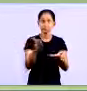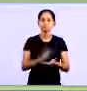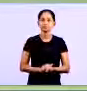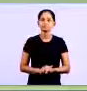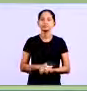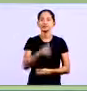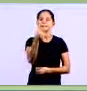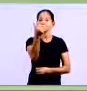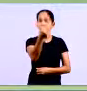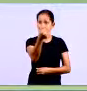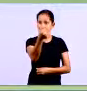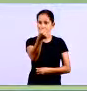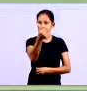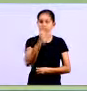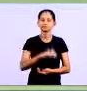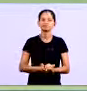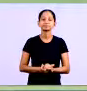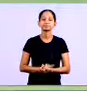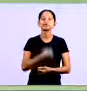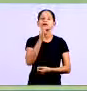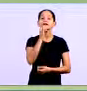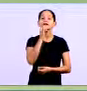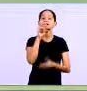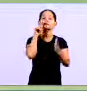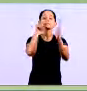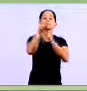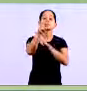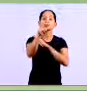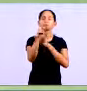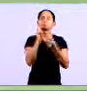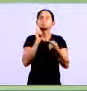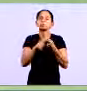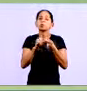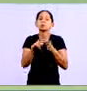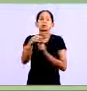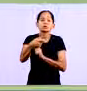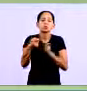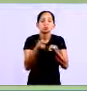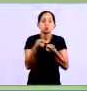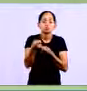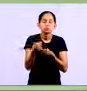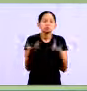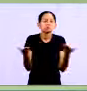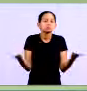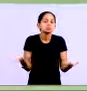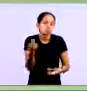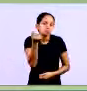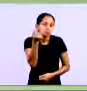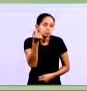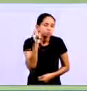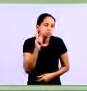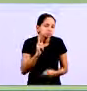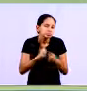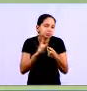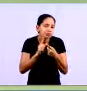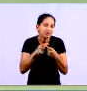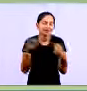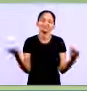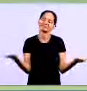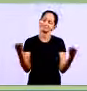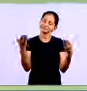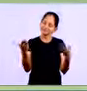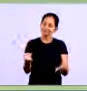A questão 1 Eu perguntei aqui Por que ter controles financeiros? Vocês já são doutos, né? Financistas